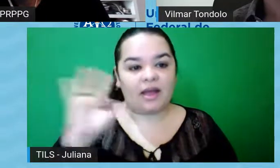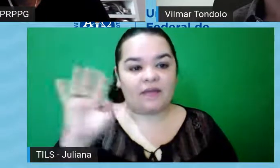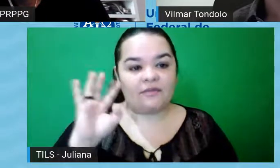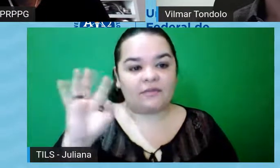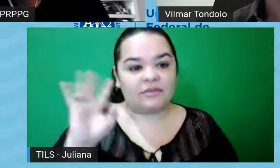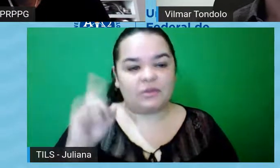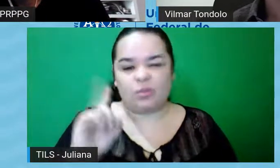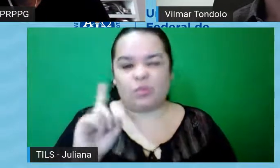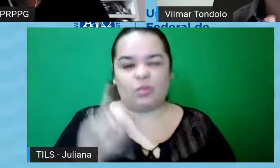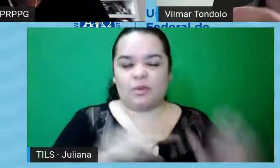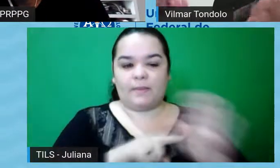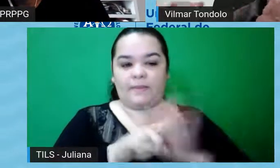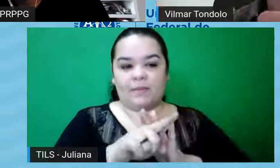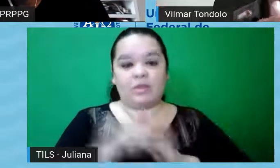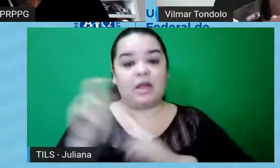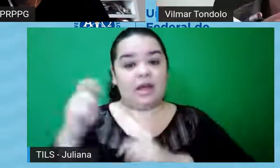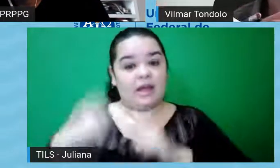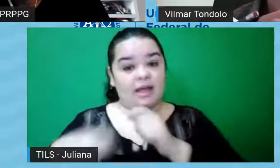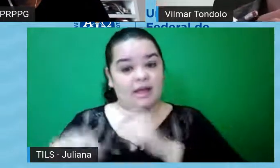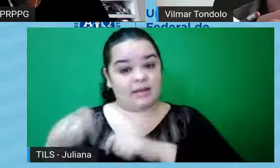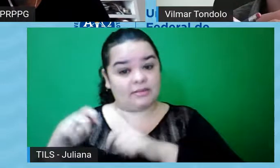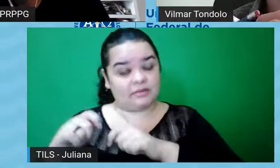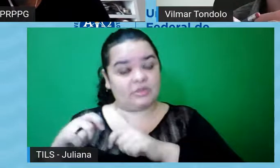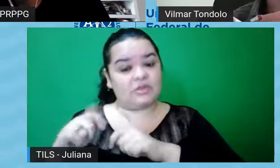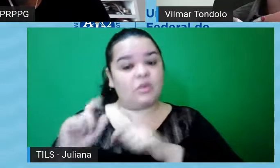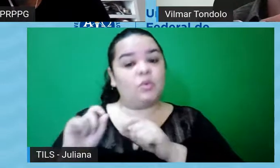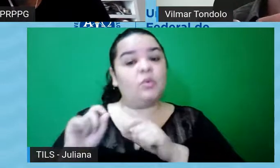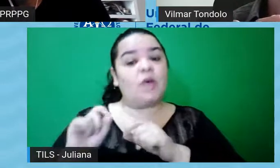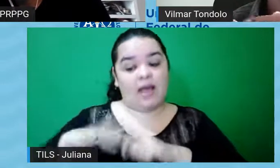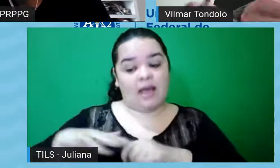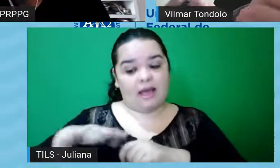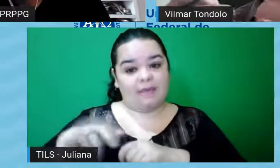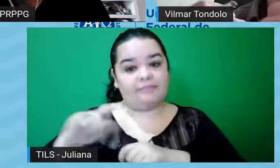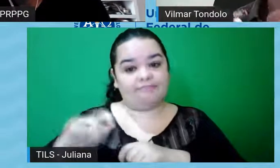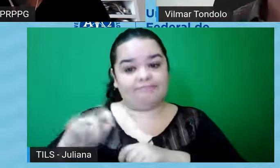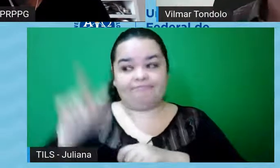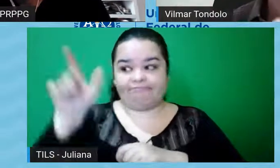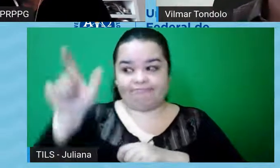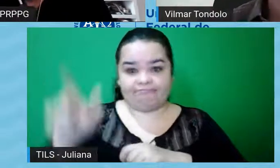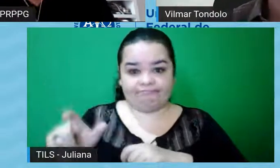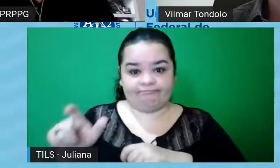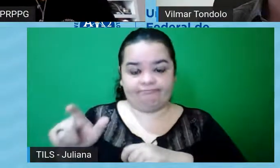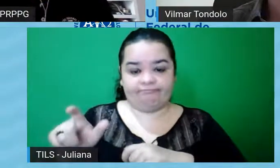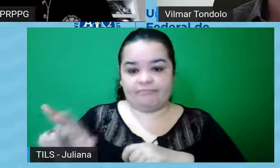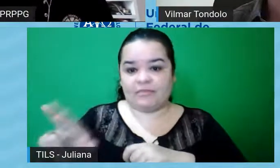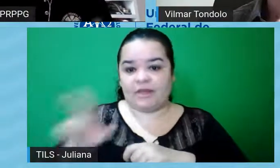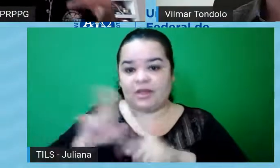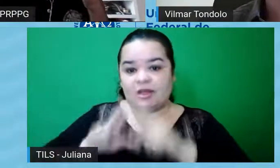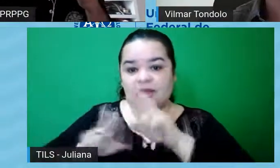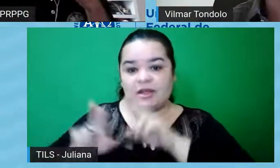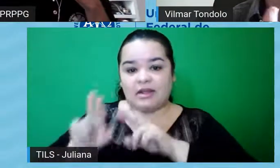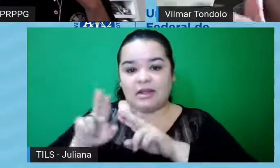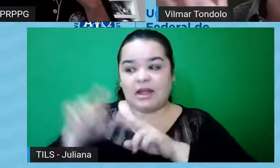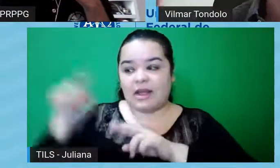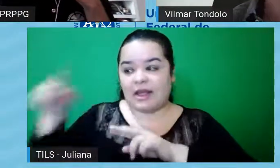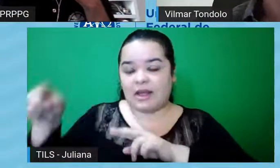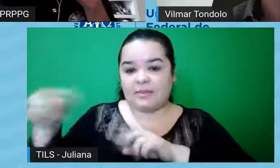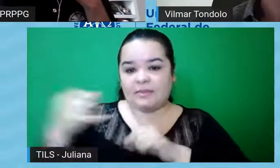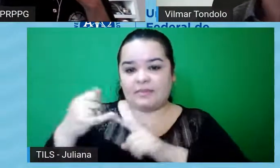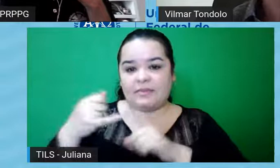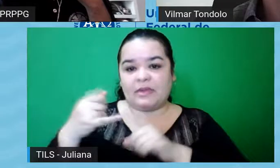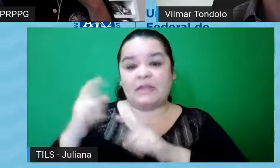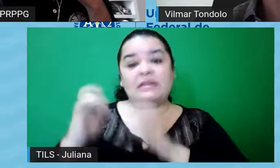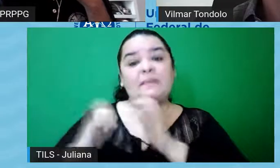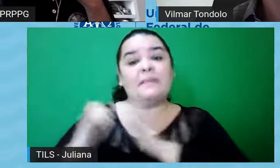específico da administração, muitas vezes o indivíduo, várias pesquisas, não responde por ele mesmo, é a percepção dele, ele responde pela